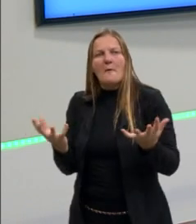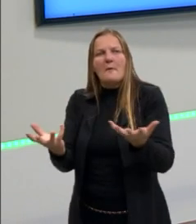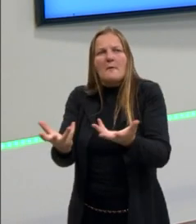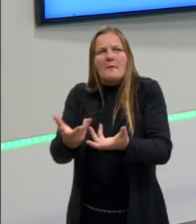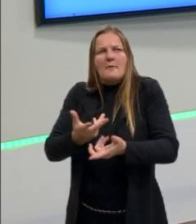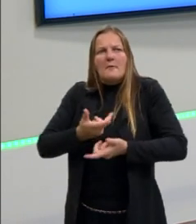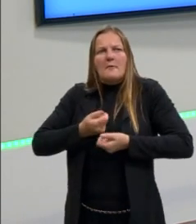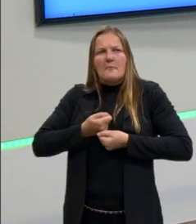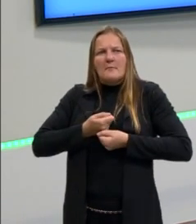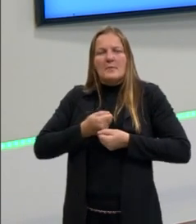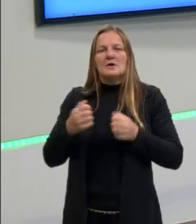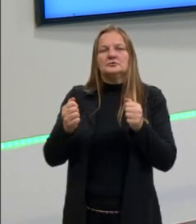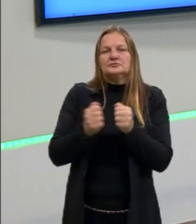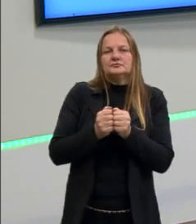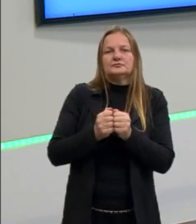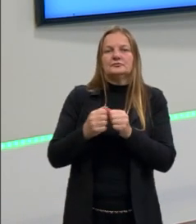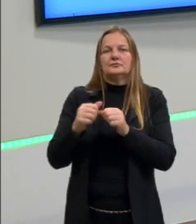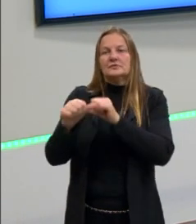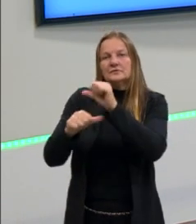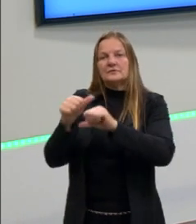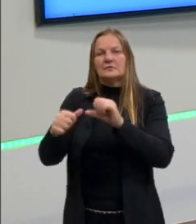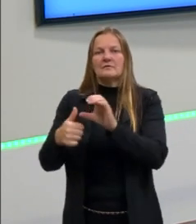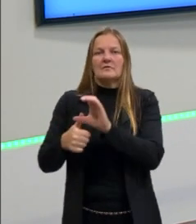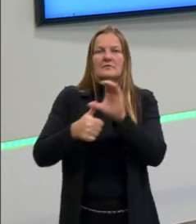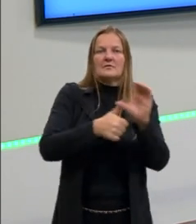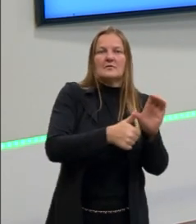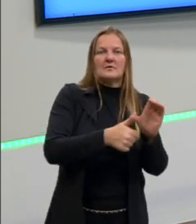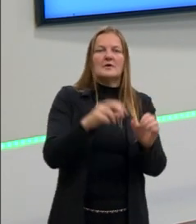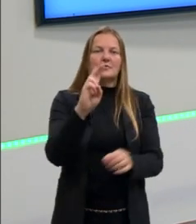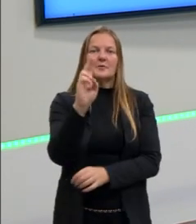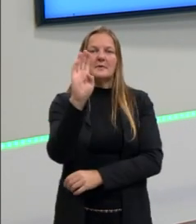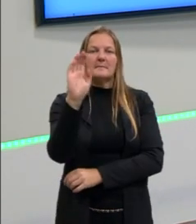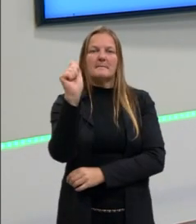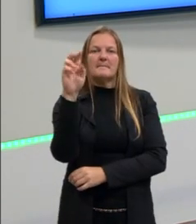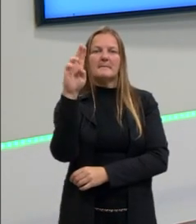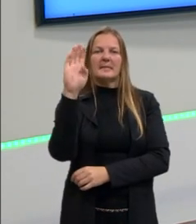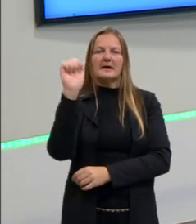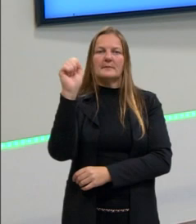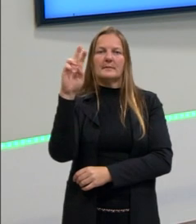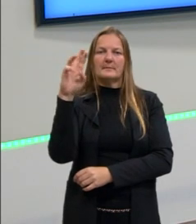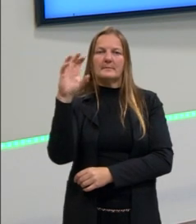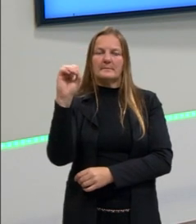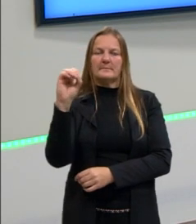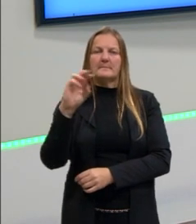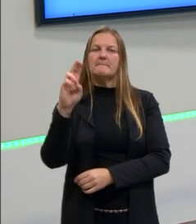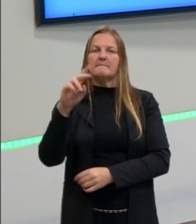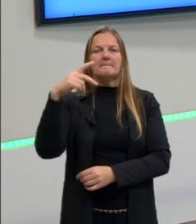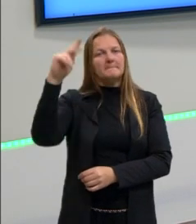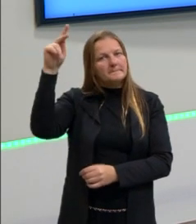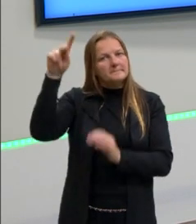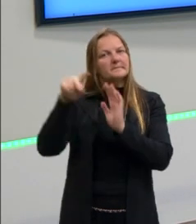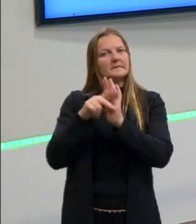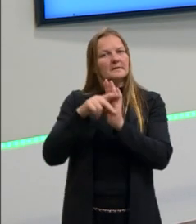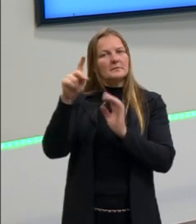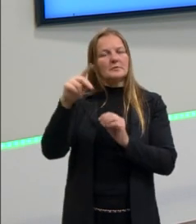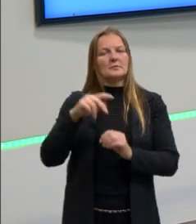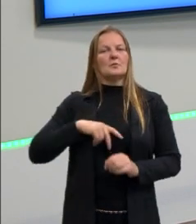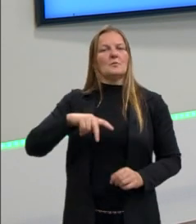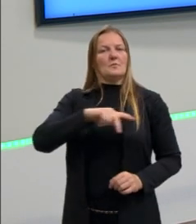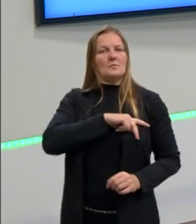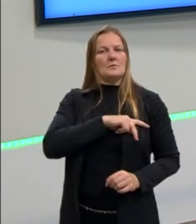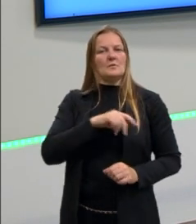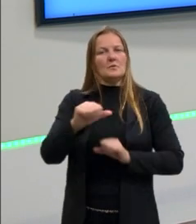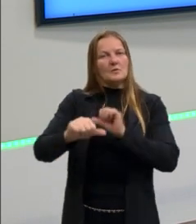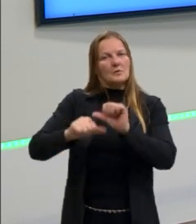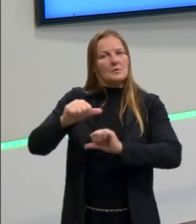Esse nome bárbaro é um nome extremamente preconceituoso, que era dado para os povos germânicos, mas eles iam tentar converter essas populações para